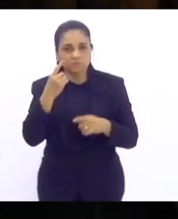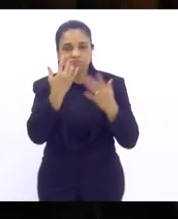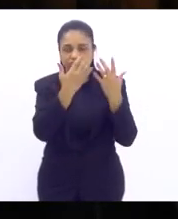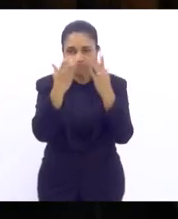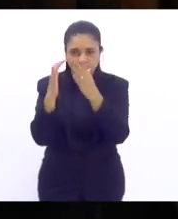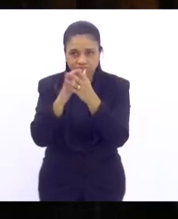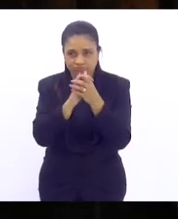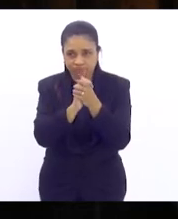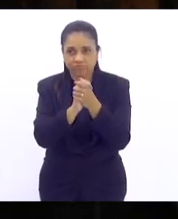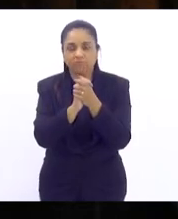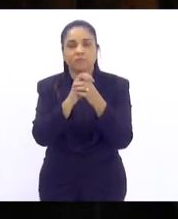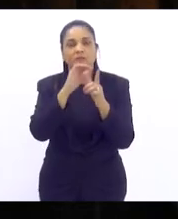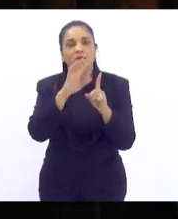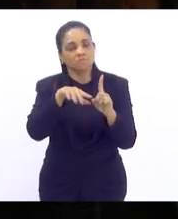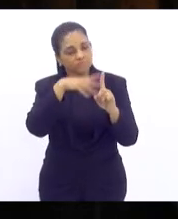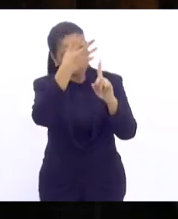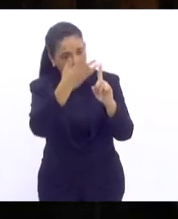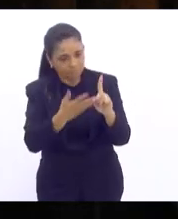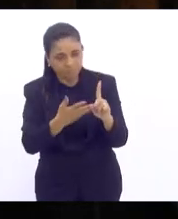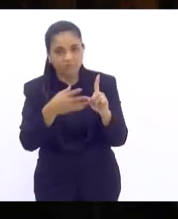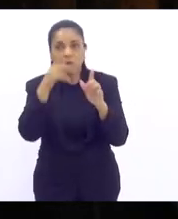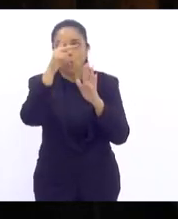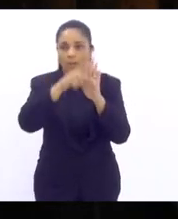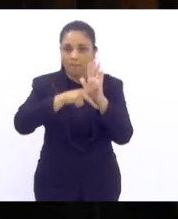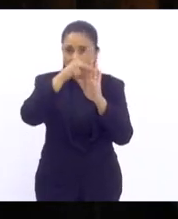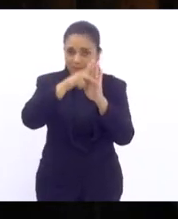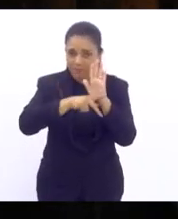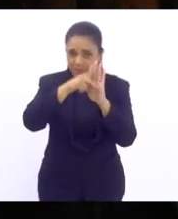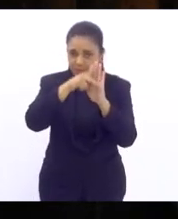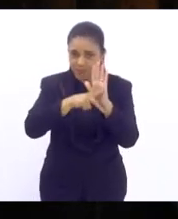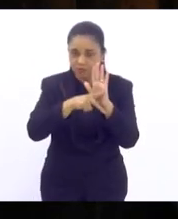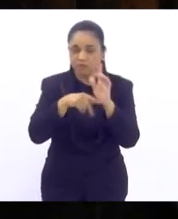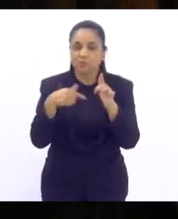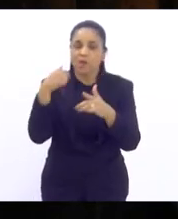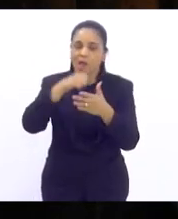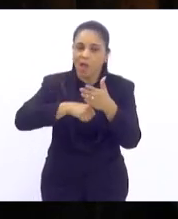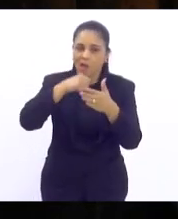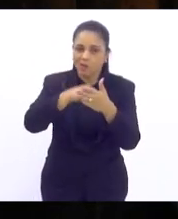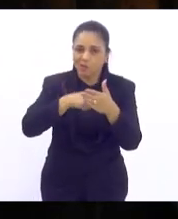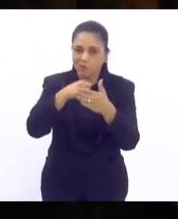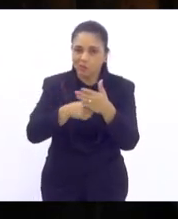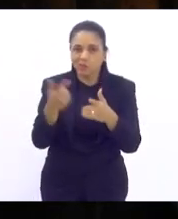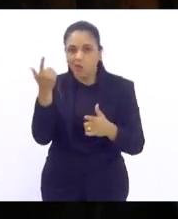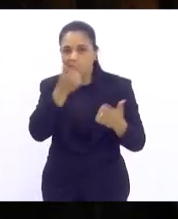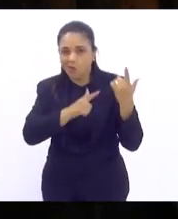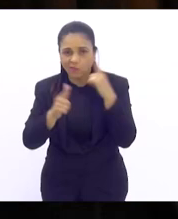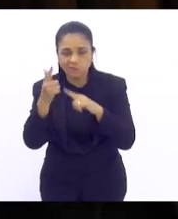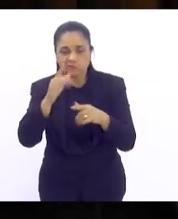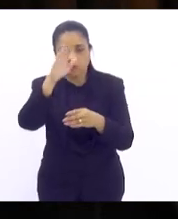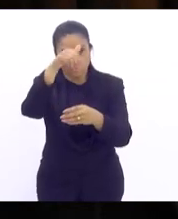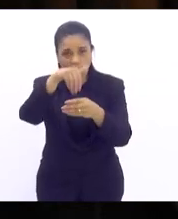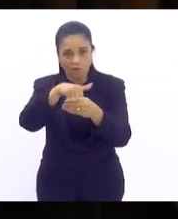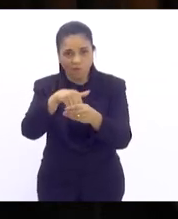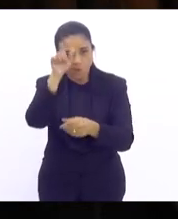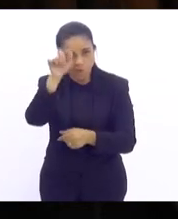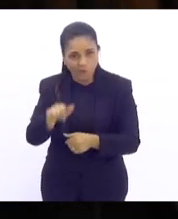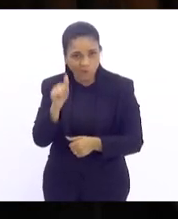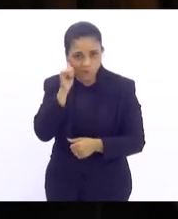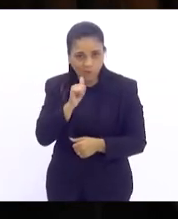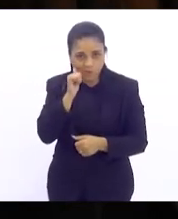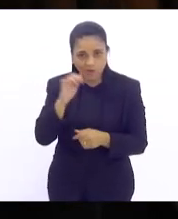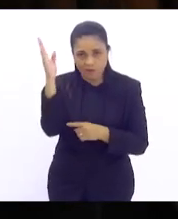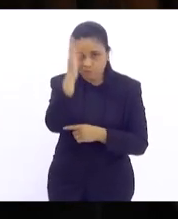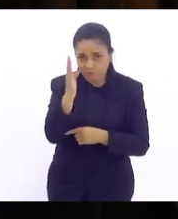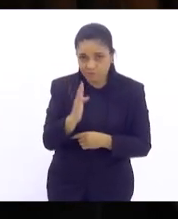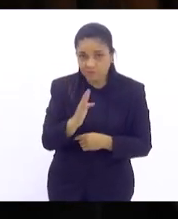prestigiar esse projeto, refletir o que foi a luta e a conquista do voto feminino aqui no nosso país, mas quero também